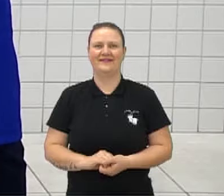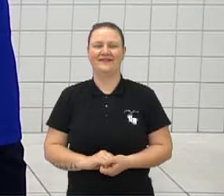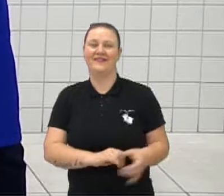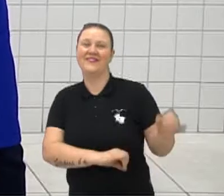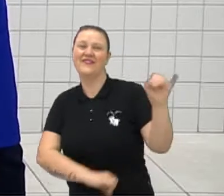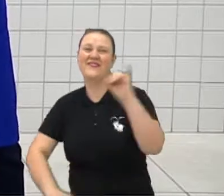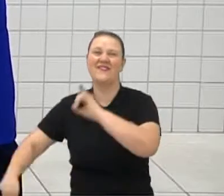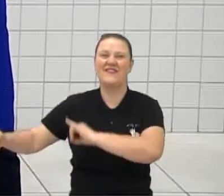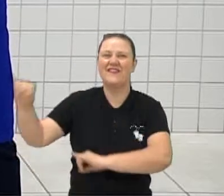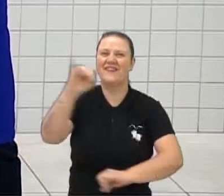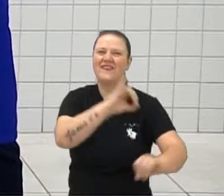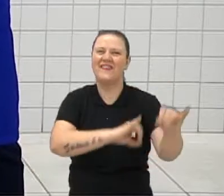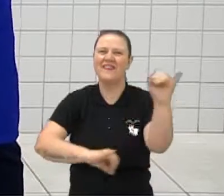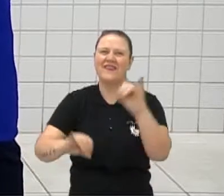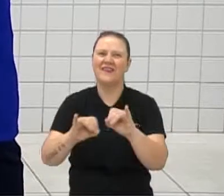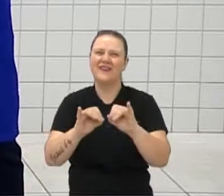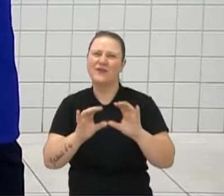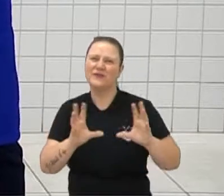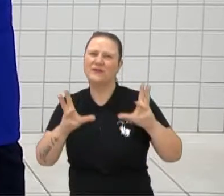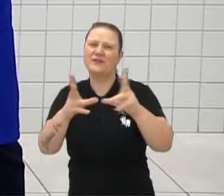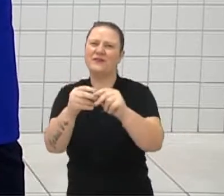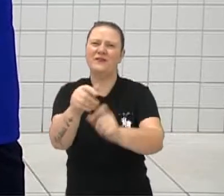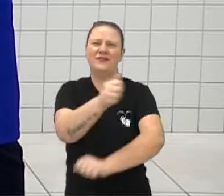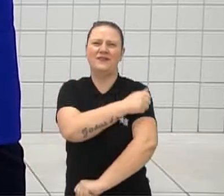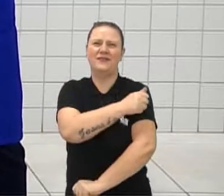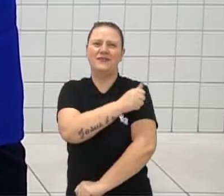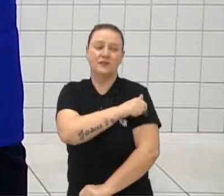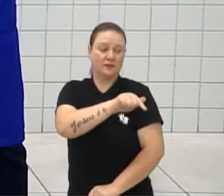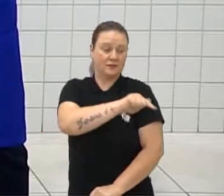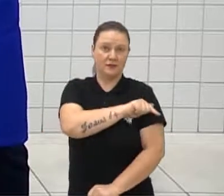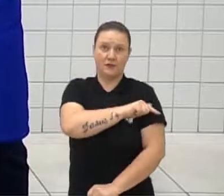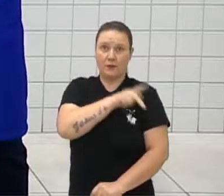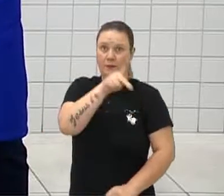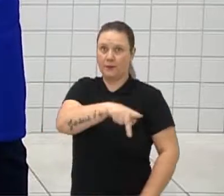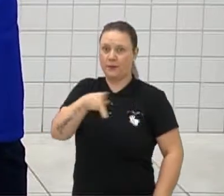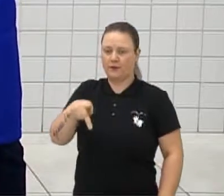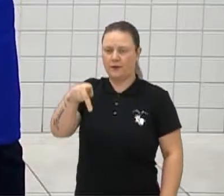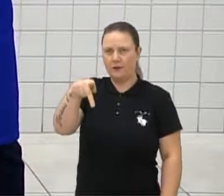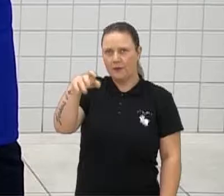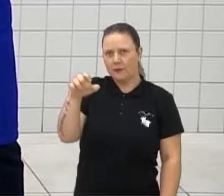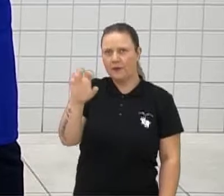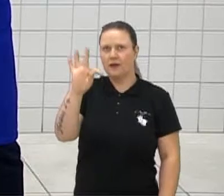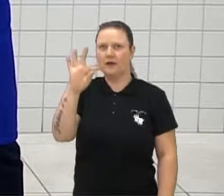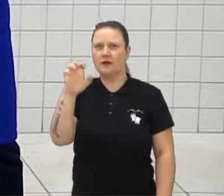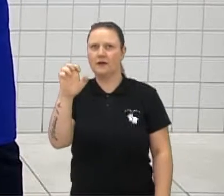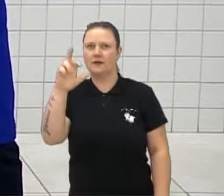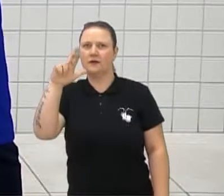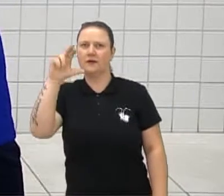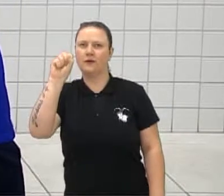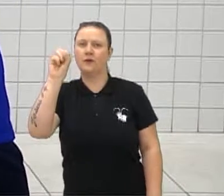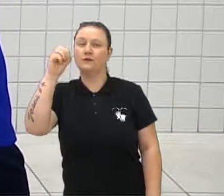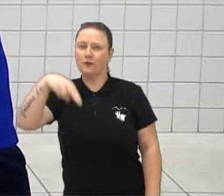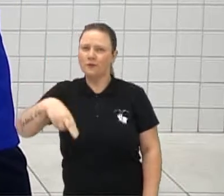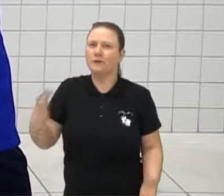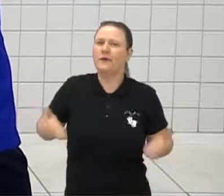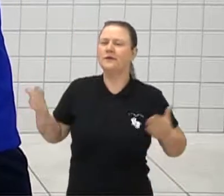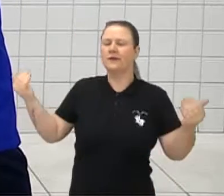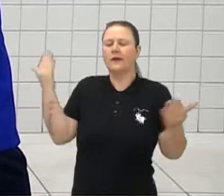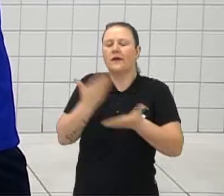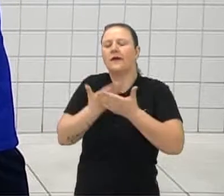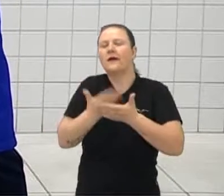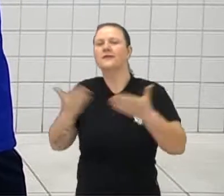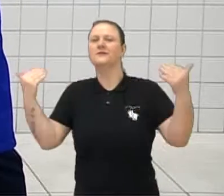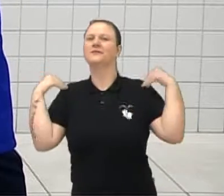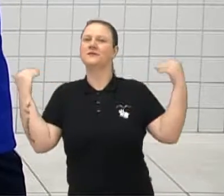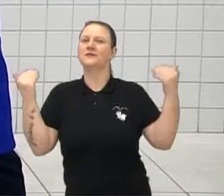Olá pessoal do sétimo ano, eu sou o professor Peterson e hoje, hoje nós temos aula de educação física e olha só que